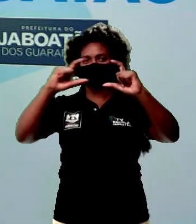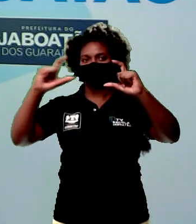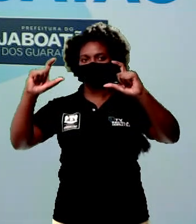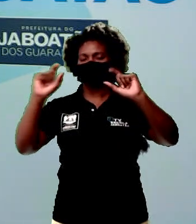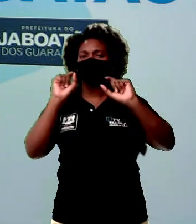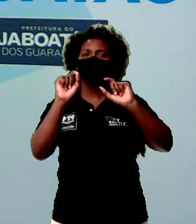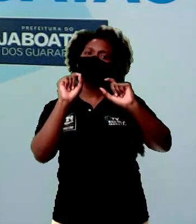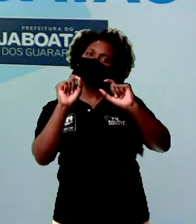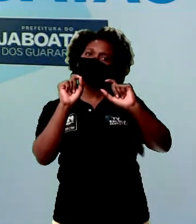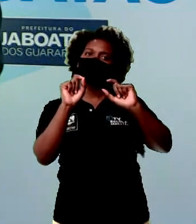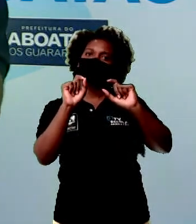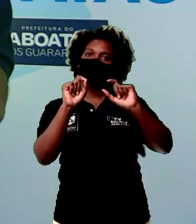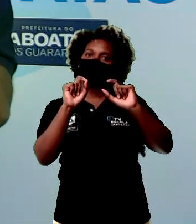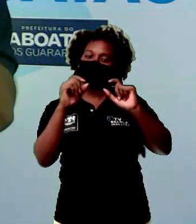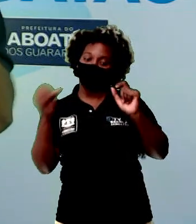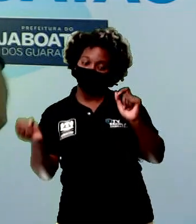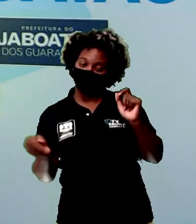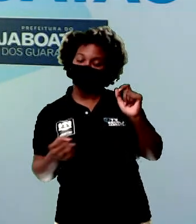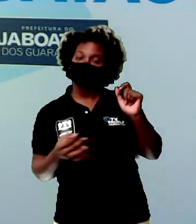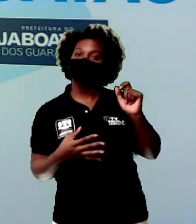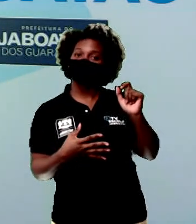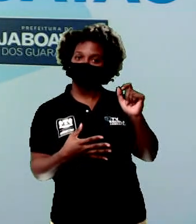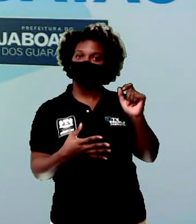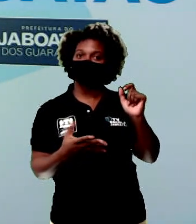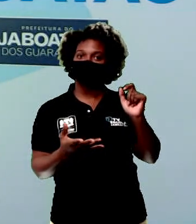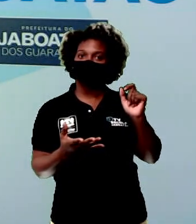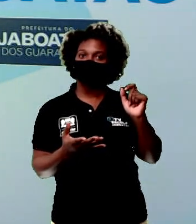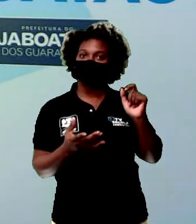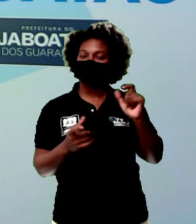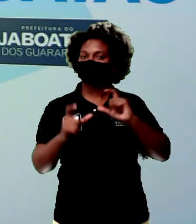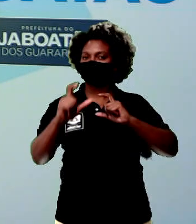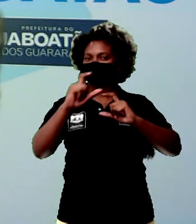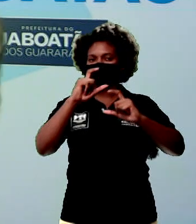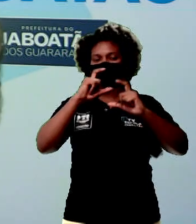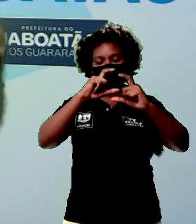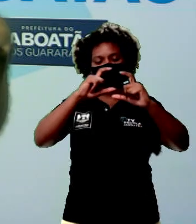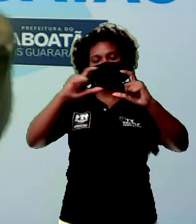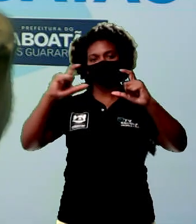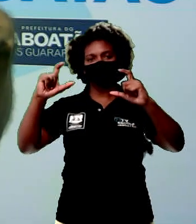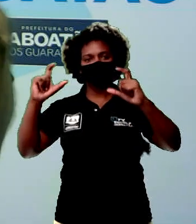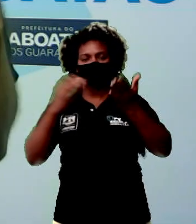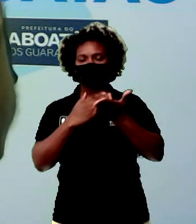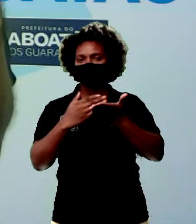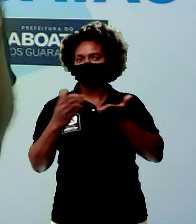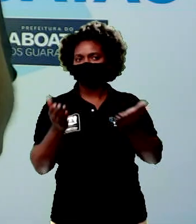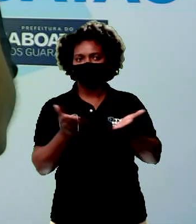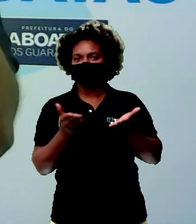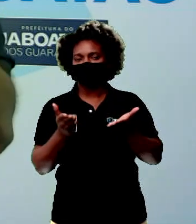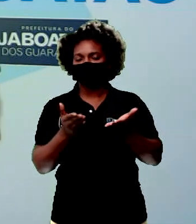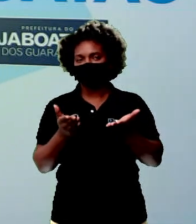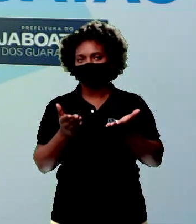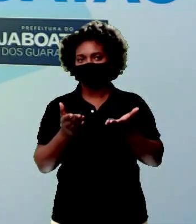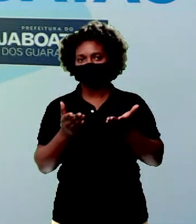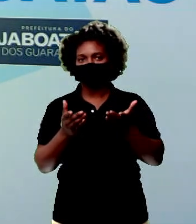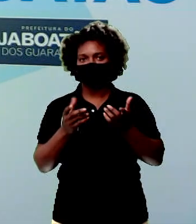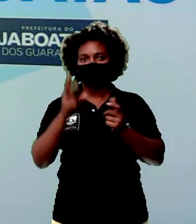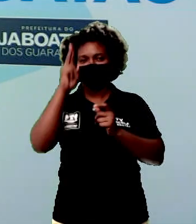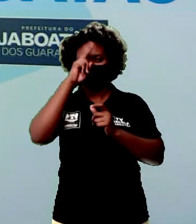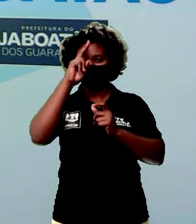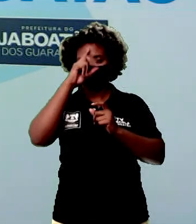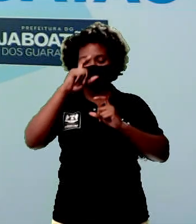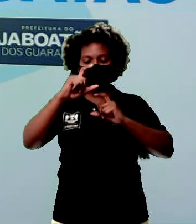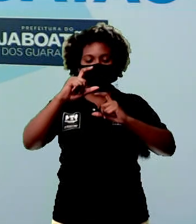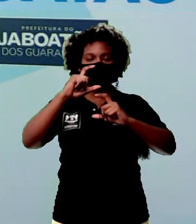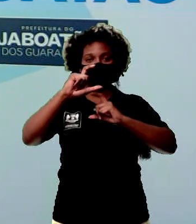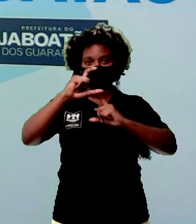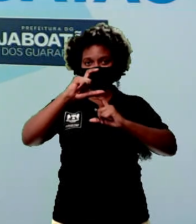Tirinha é algo mais moderno. Eu acho que tirinha, ela nasceu mais recentemente. A história em quadrinhos, tem